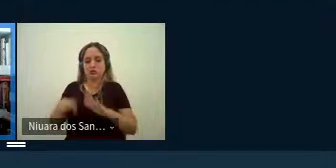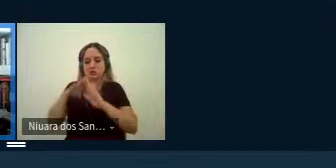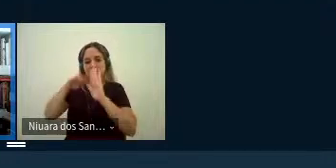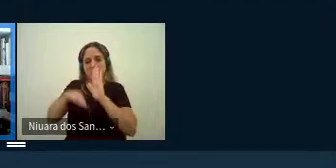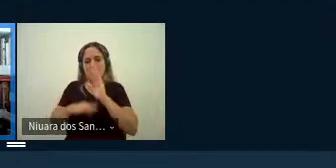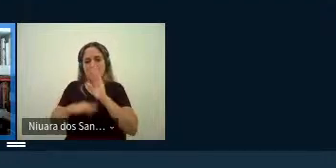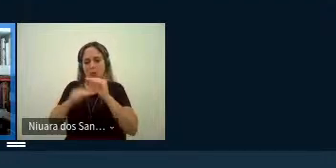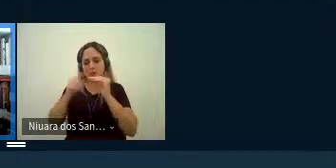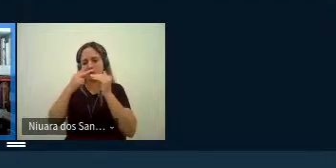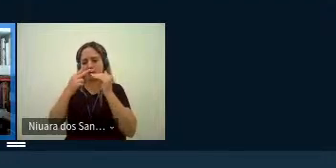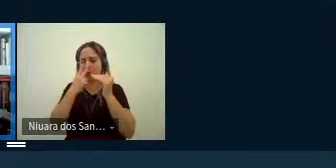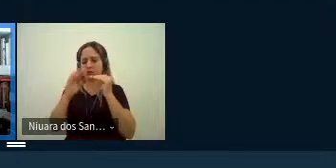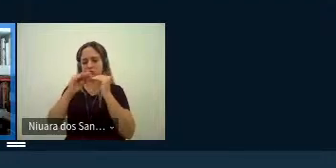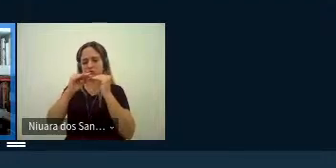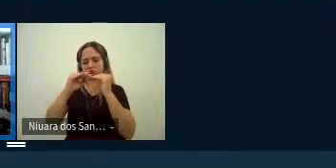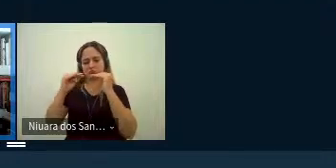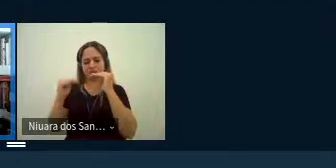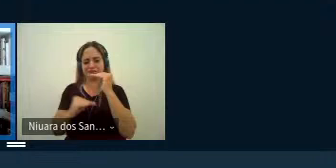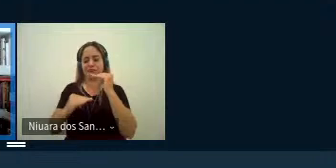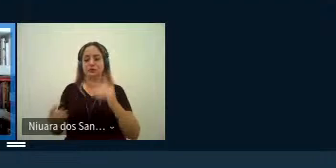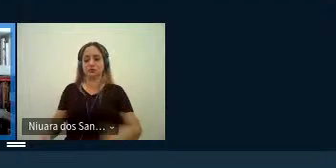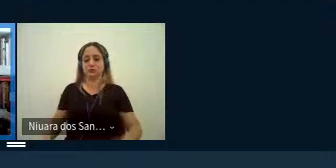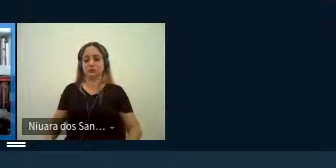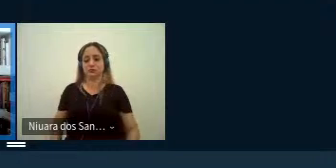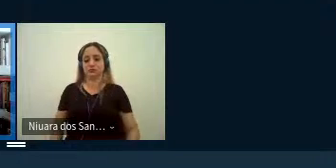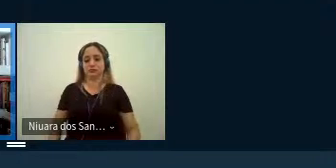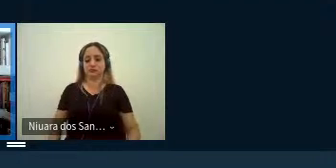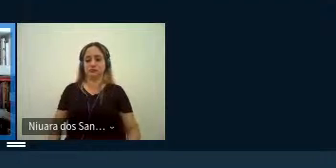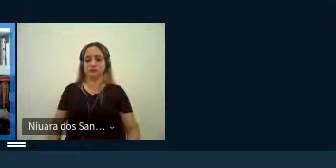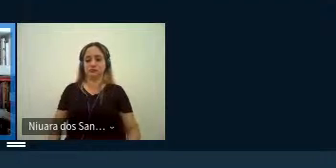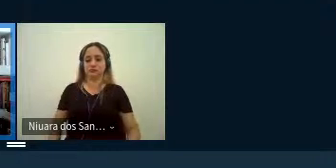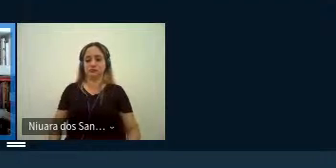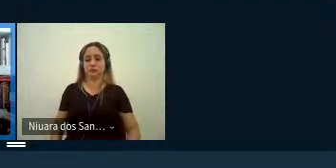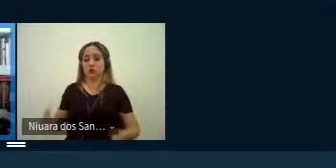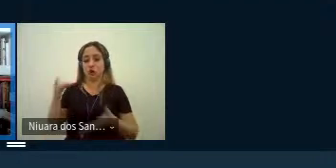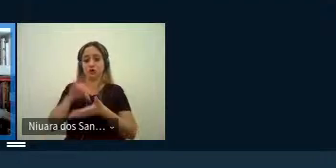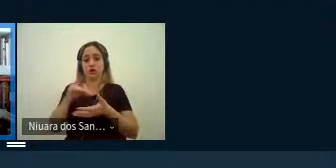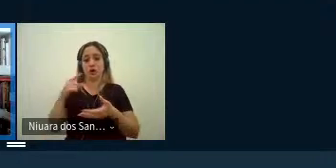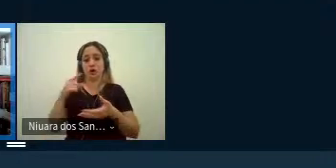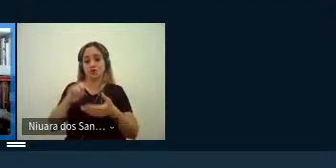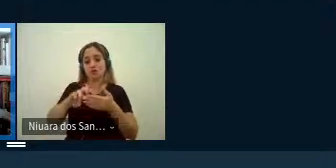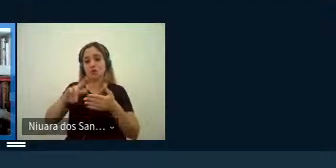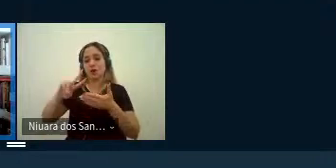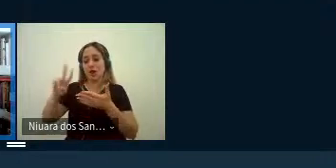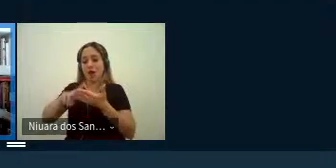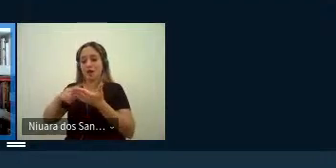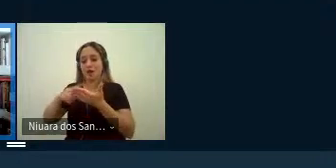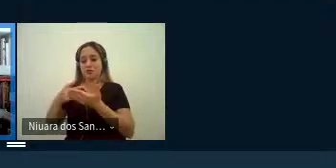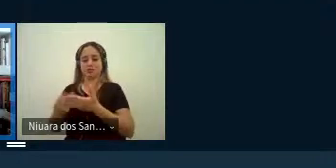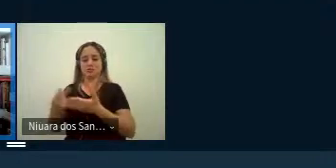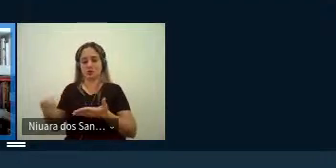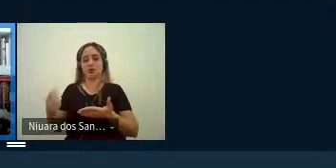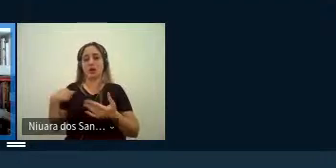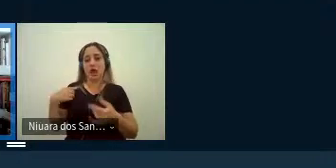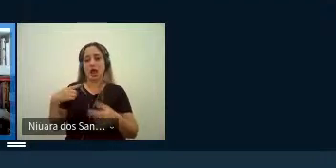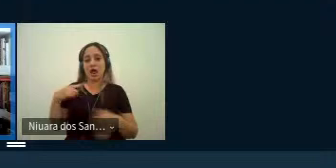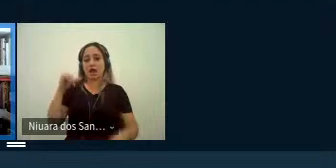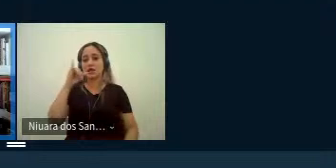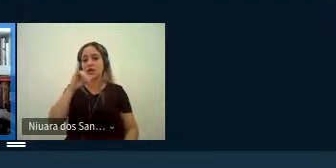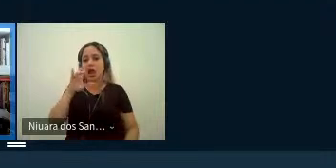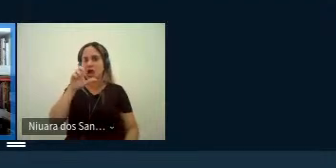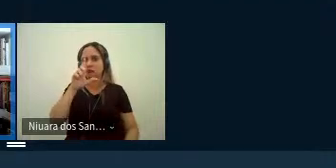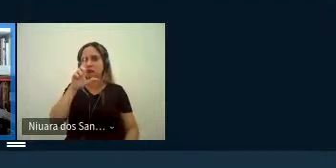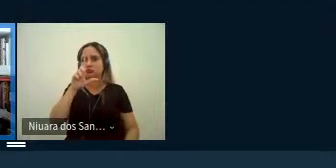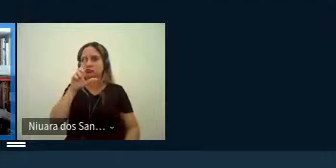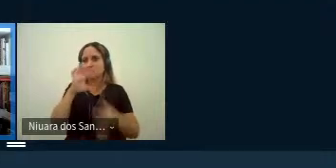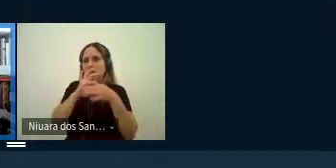autoridade a hierárquica autoridade do original sobre a reprodução está ligada a imagens de masculino